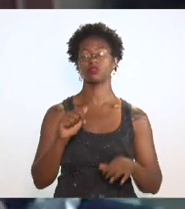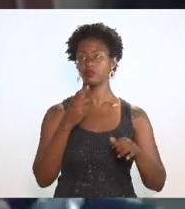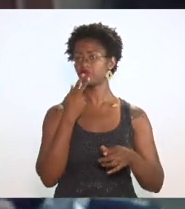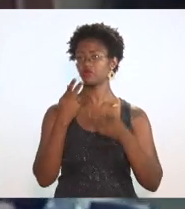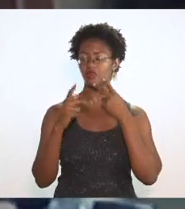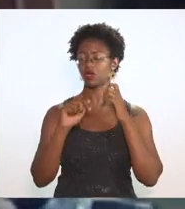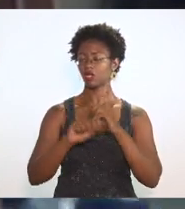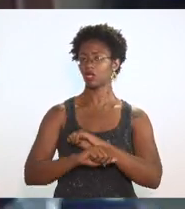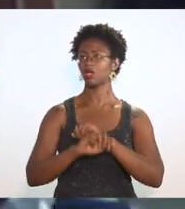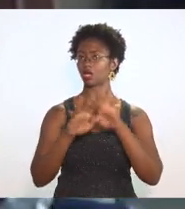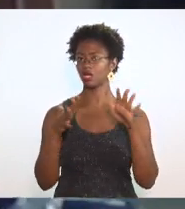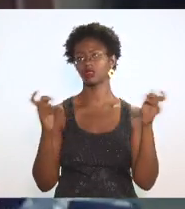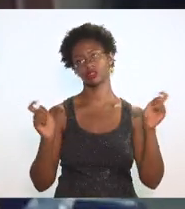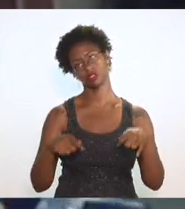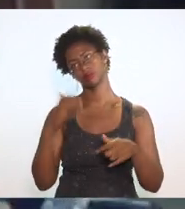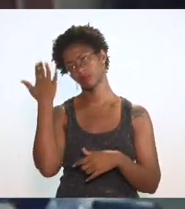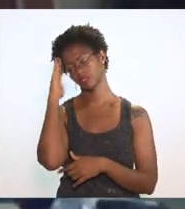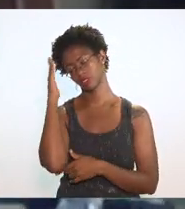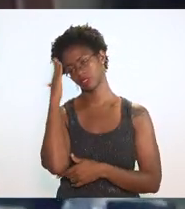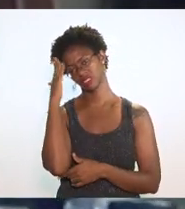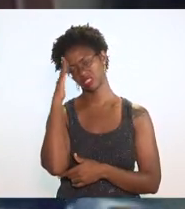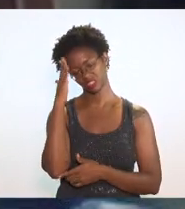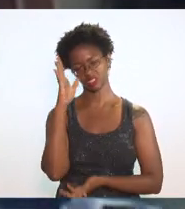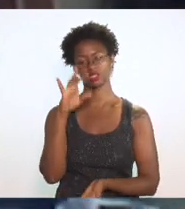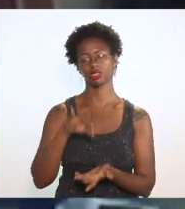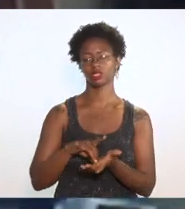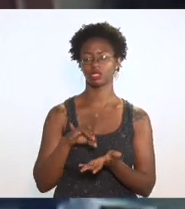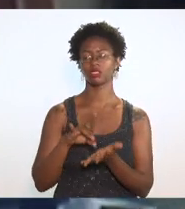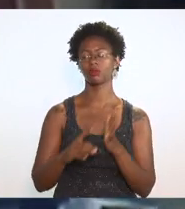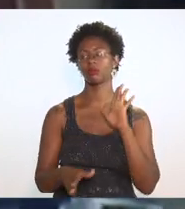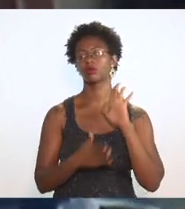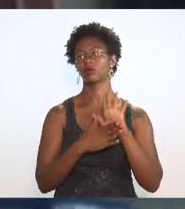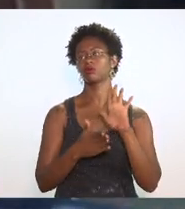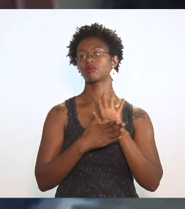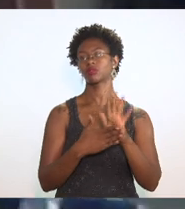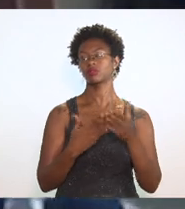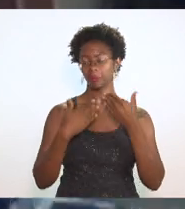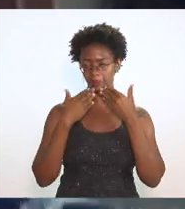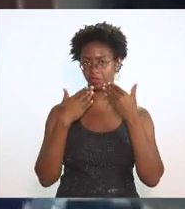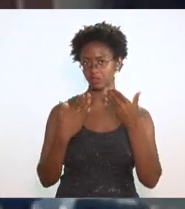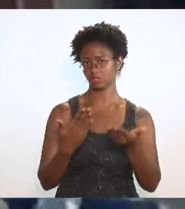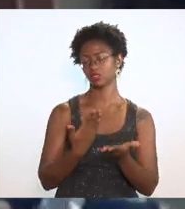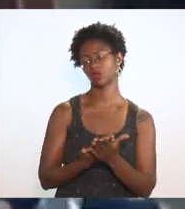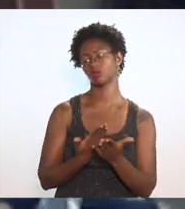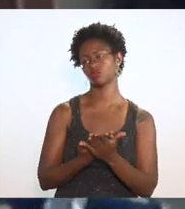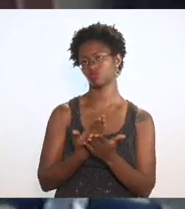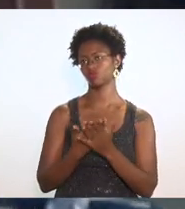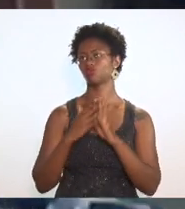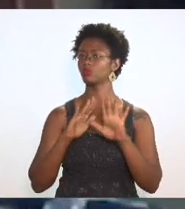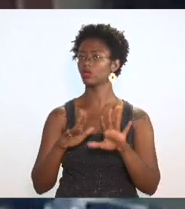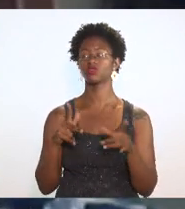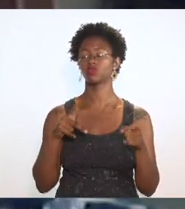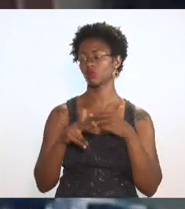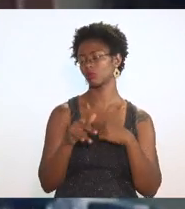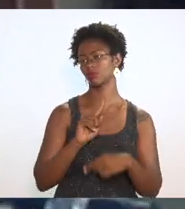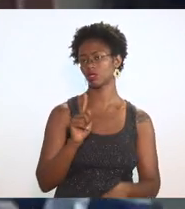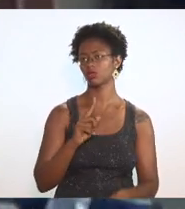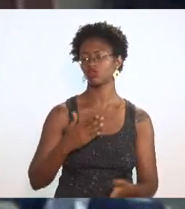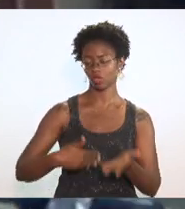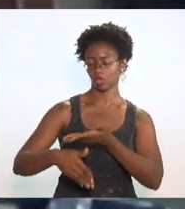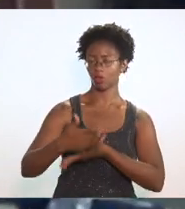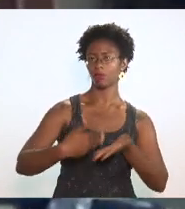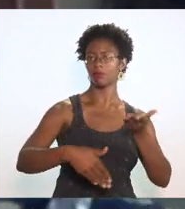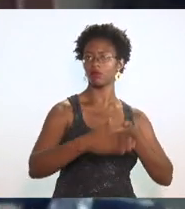então dá a entender que efetivamente quem propõe é que deve apresentar o estudo mas isso não impede que haja essa cooperação